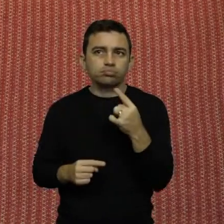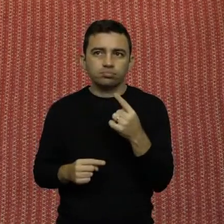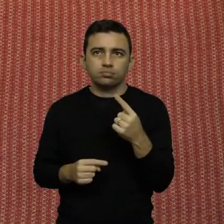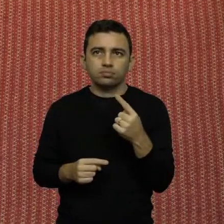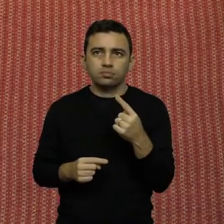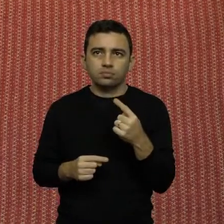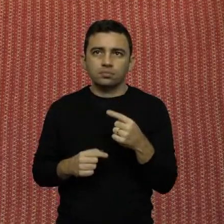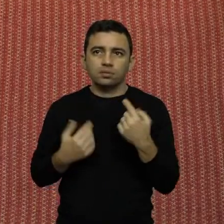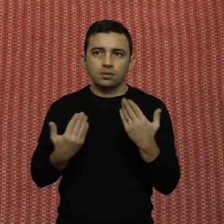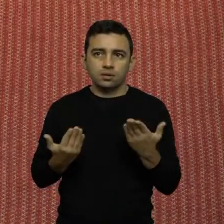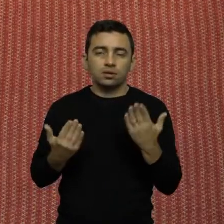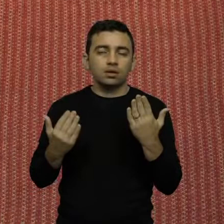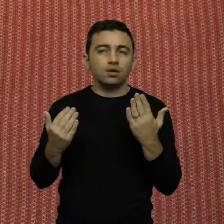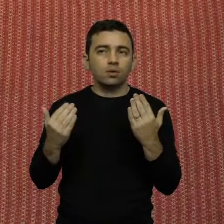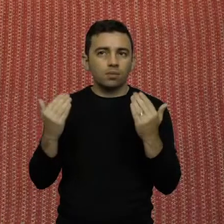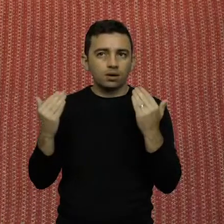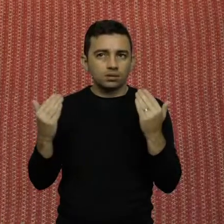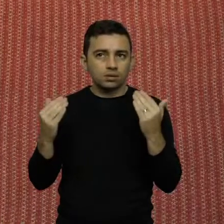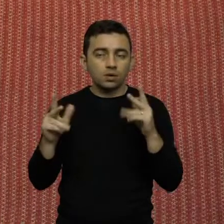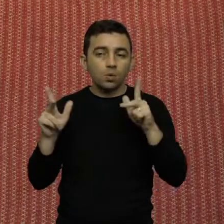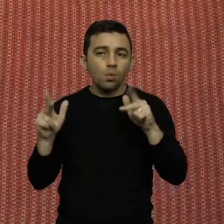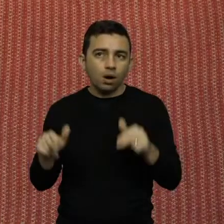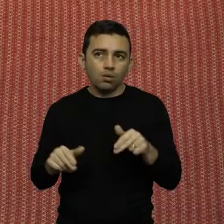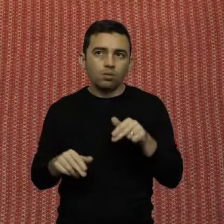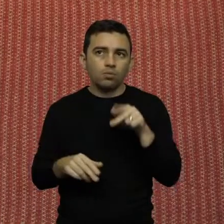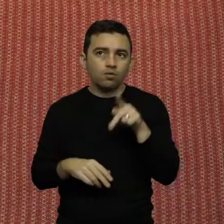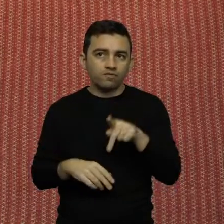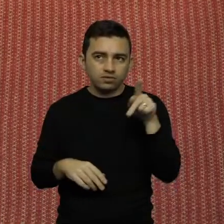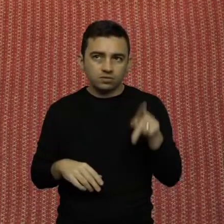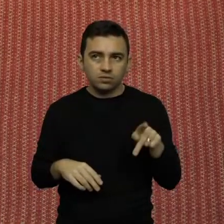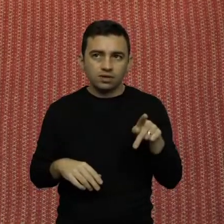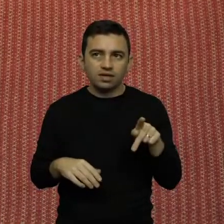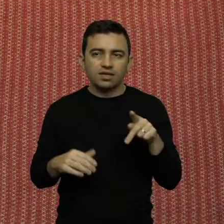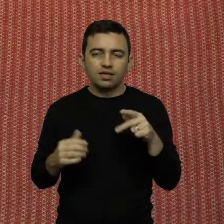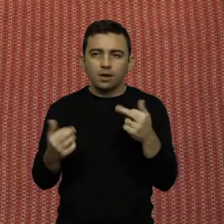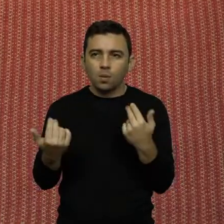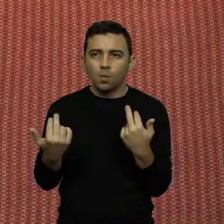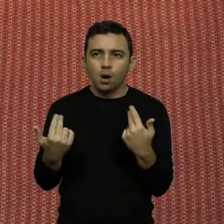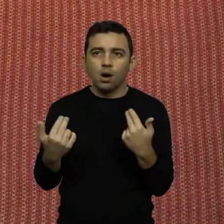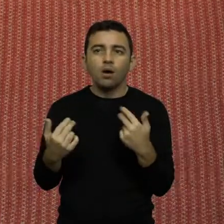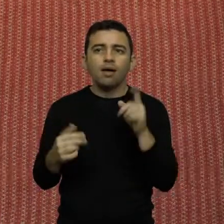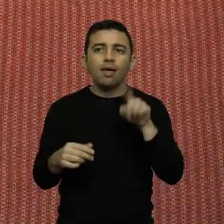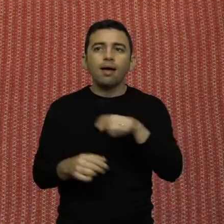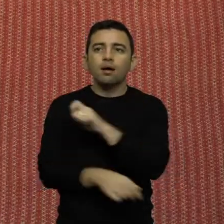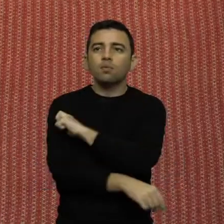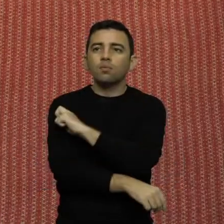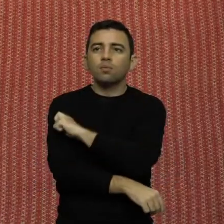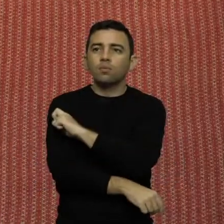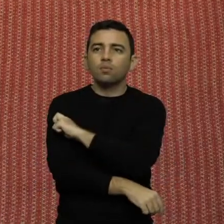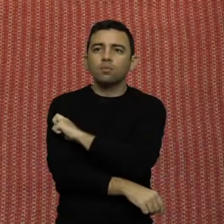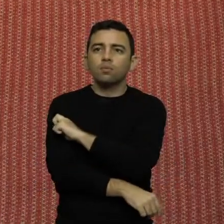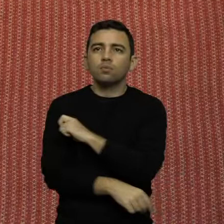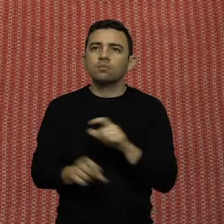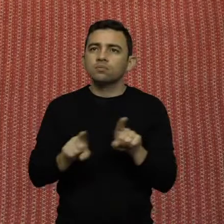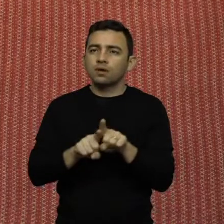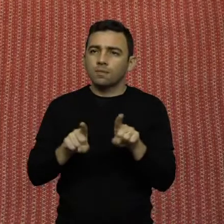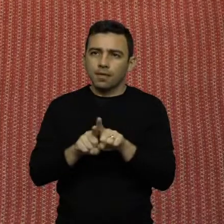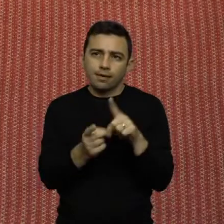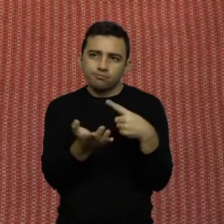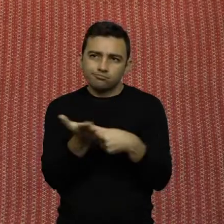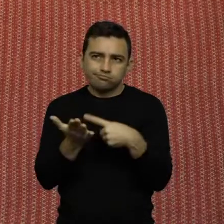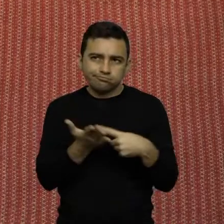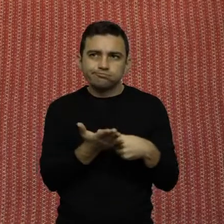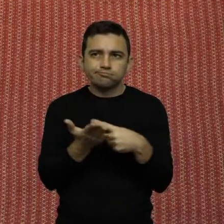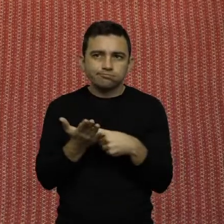com relação à votação de professores, teve peso igual dos alunos. Além disso, ficou combinado entre